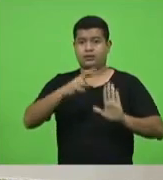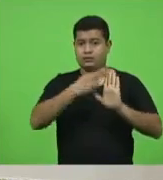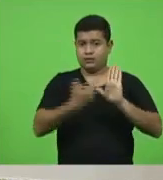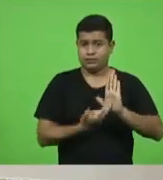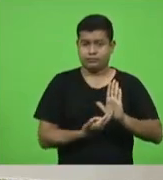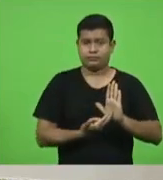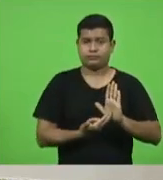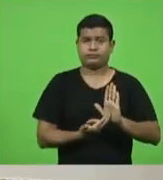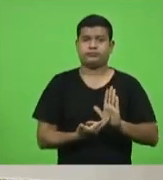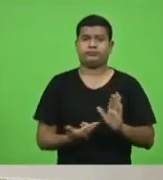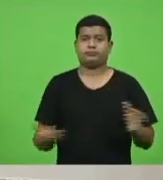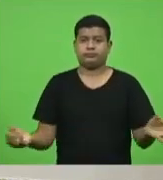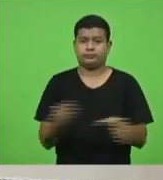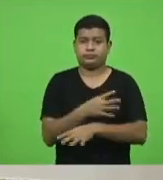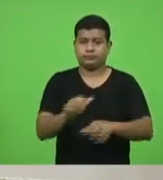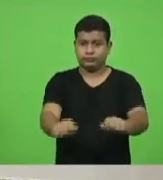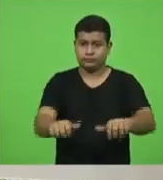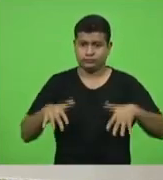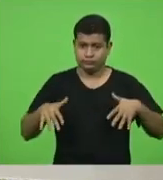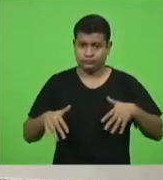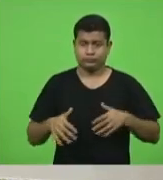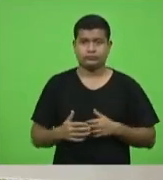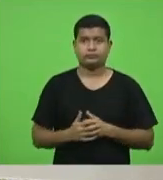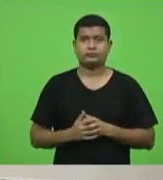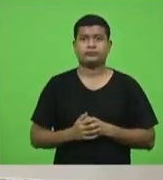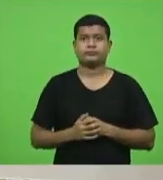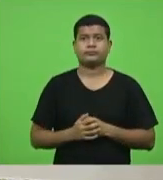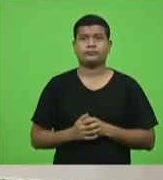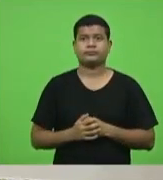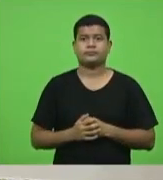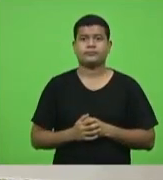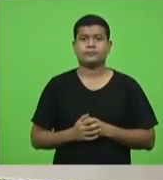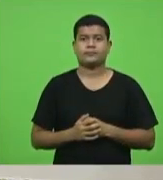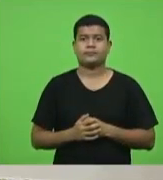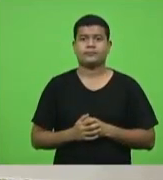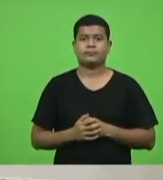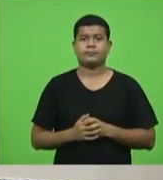regimental está encerrada a sessão sessão faze a sessão o